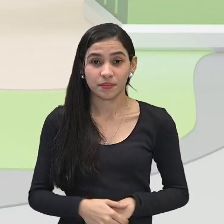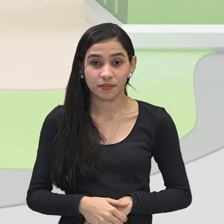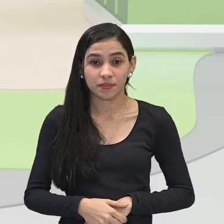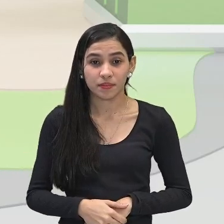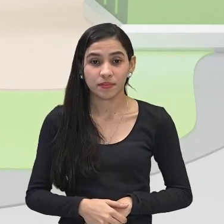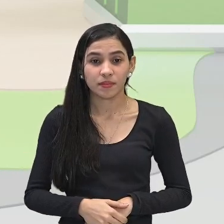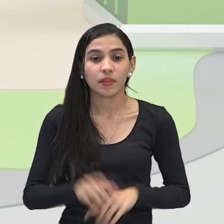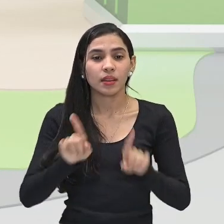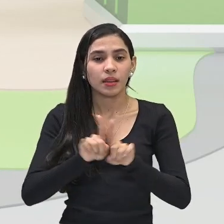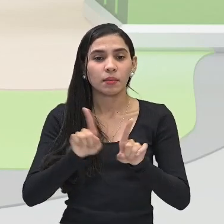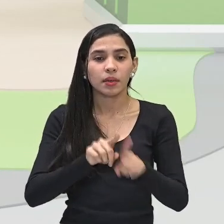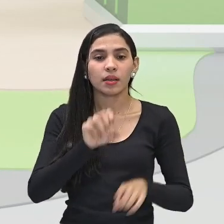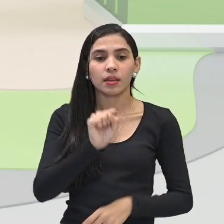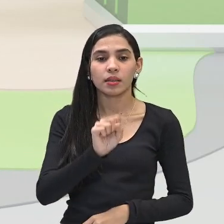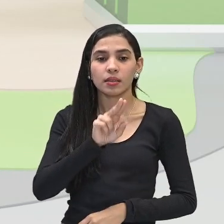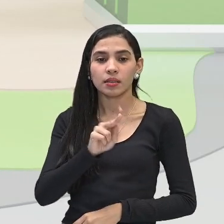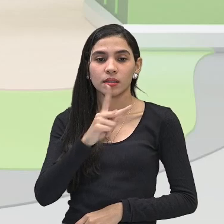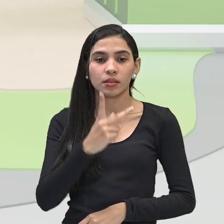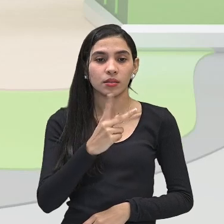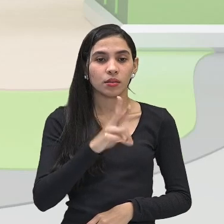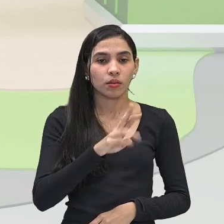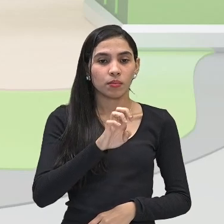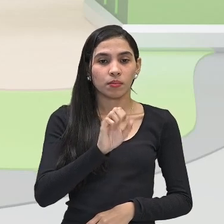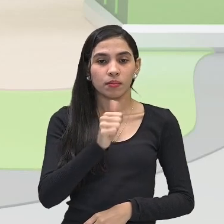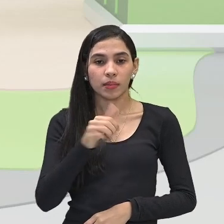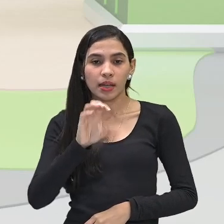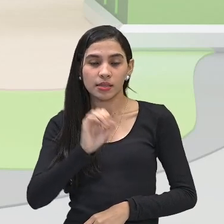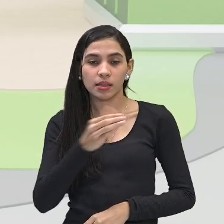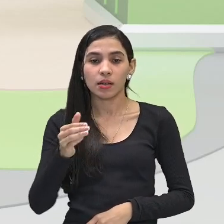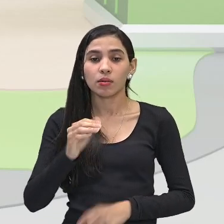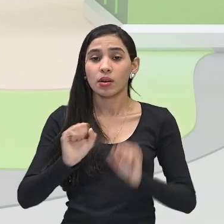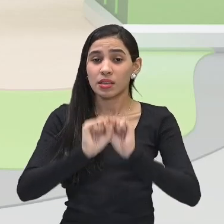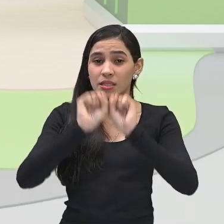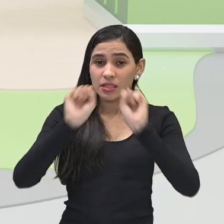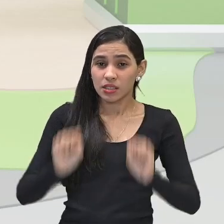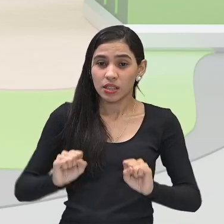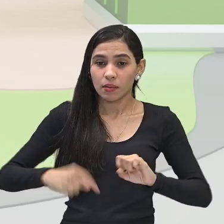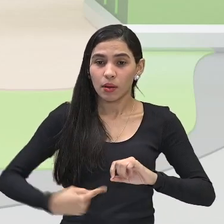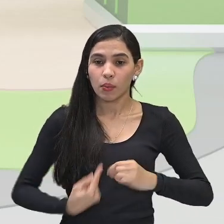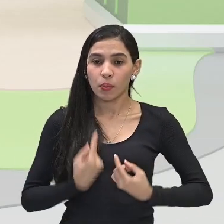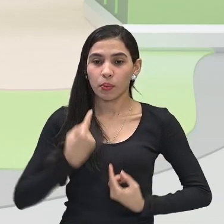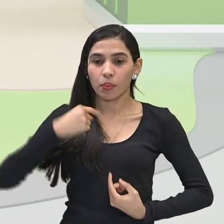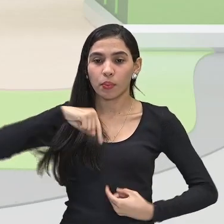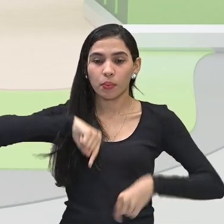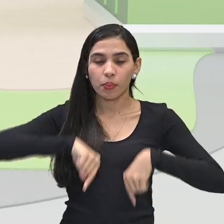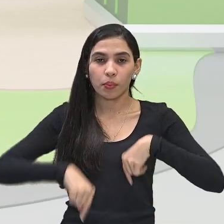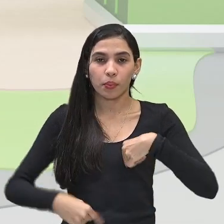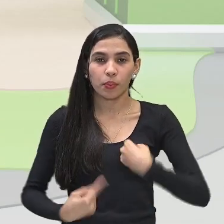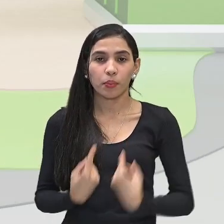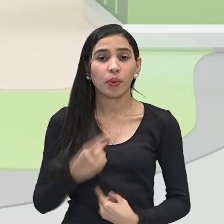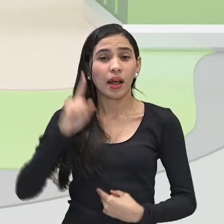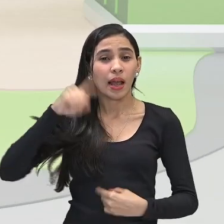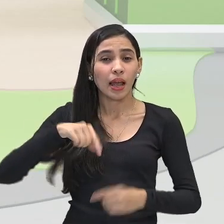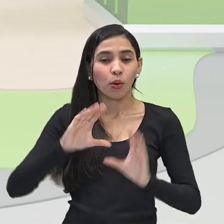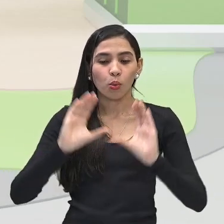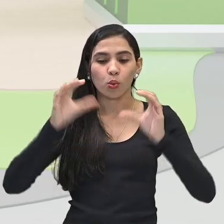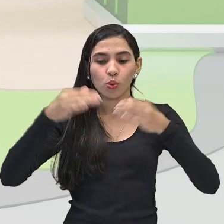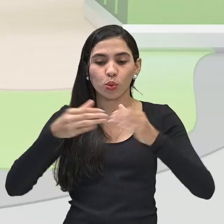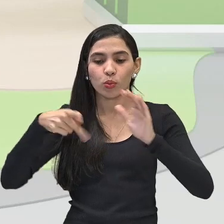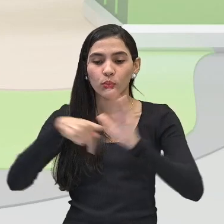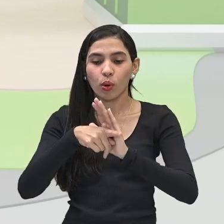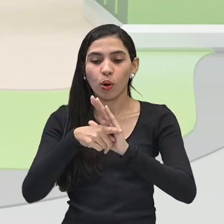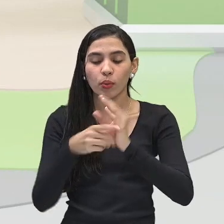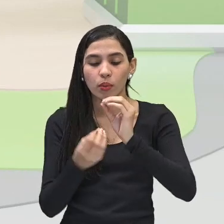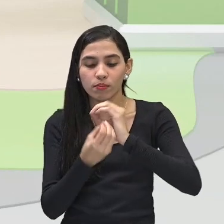Supressão, Diminuição do sistema imunológico. O sistema imunológico é um conjunto de células que nos